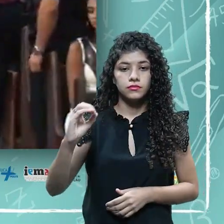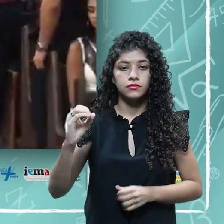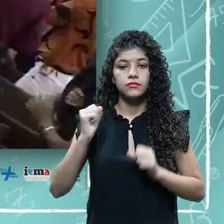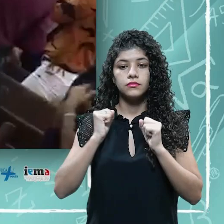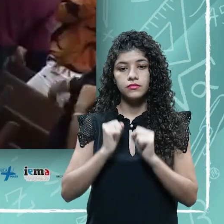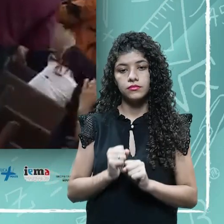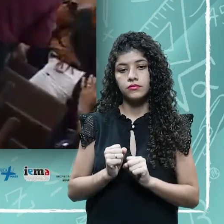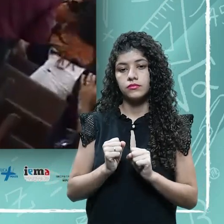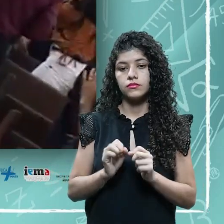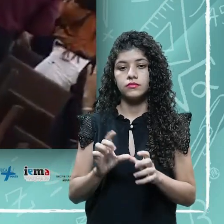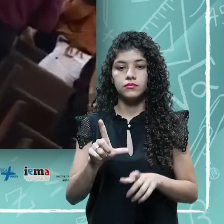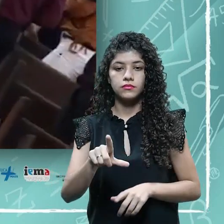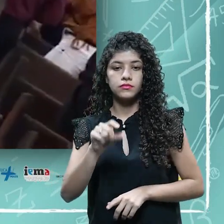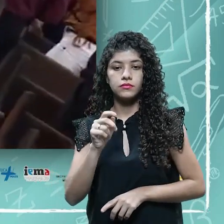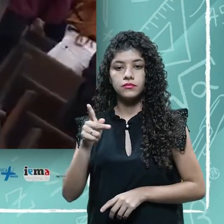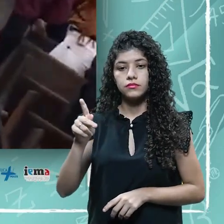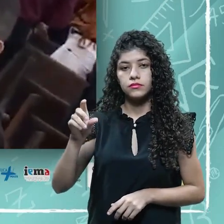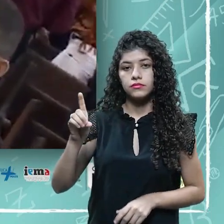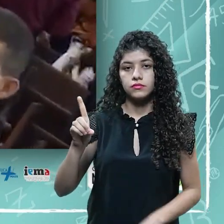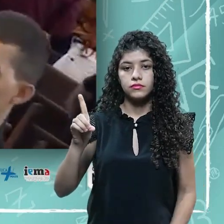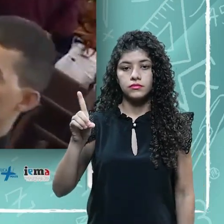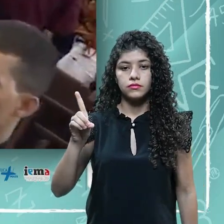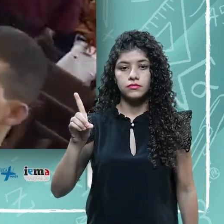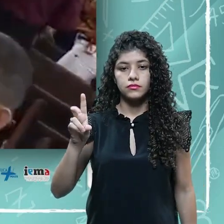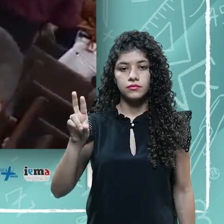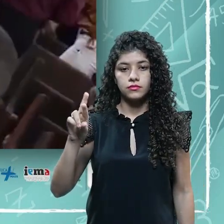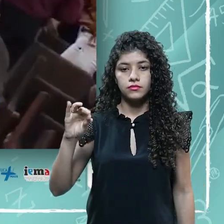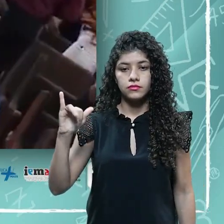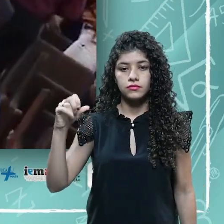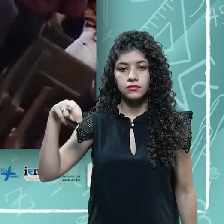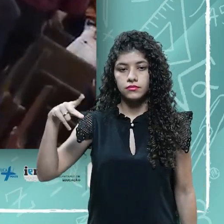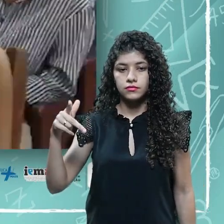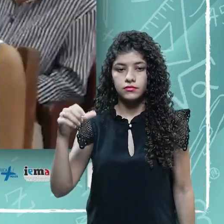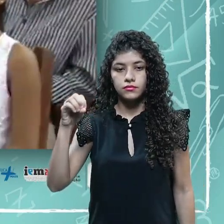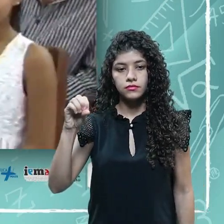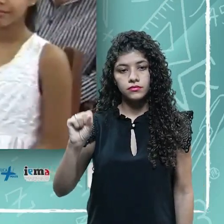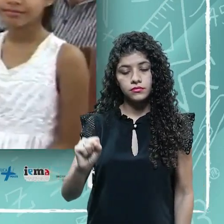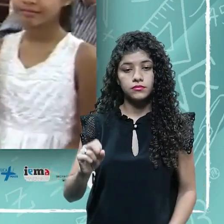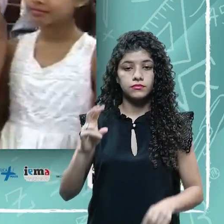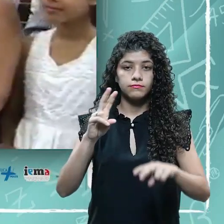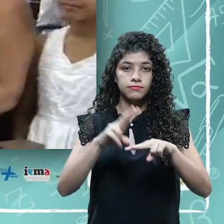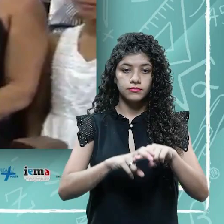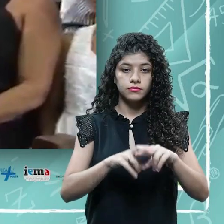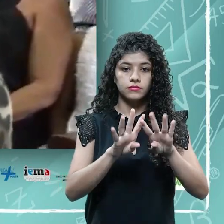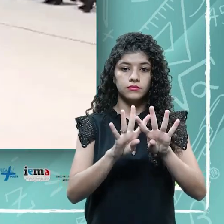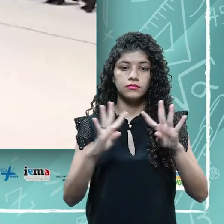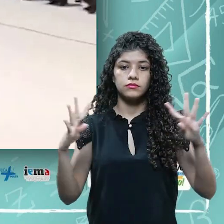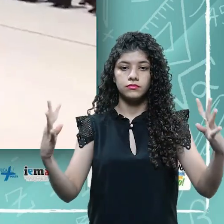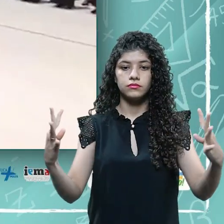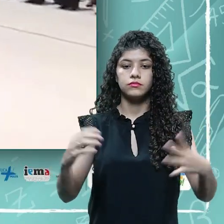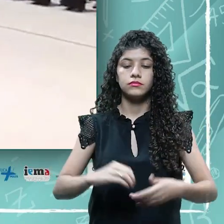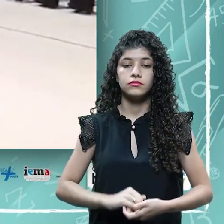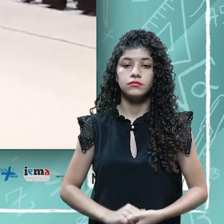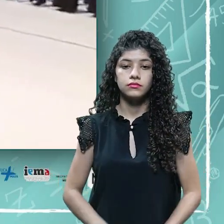na cerimônia, fica opcional a entrada com padrinhos. Lembrem-se, os padrinhos sentam na plateia.